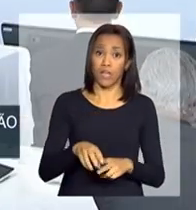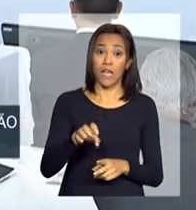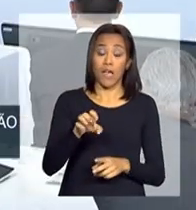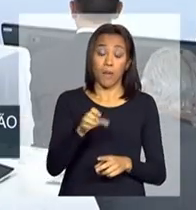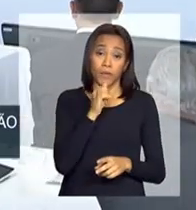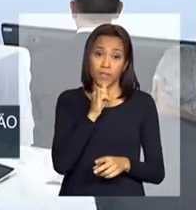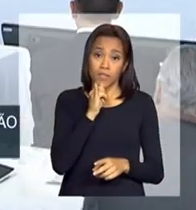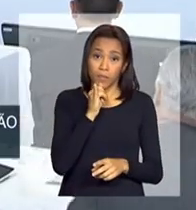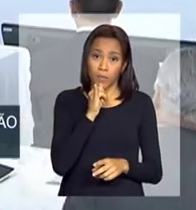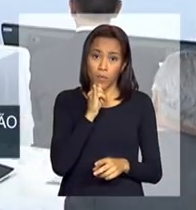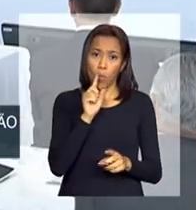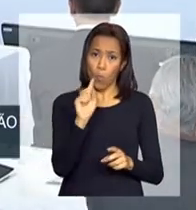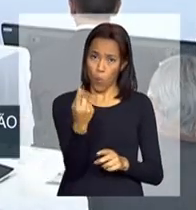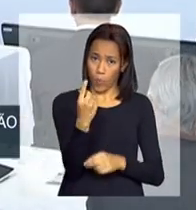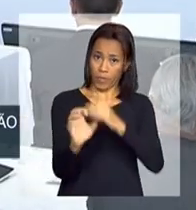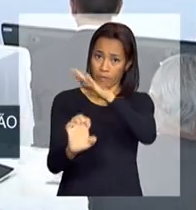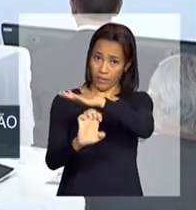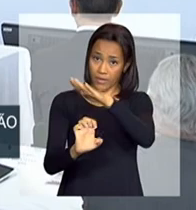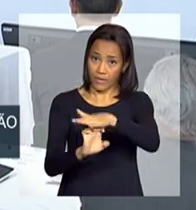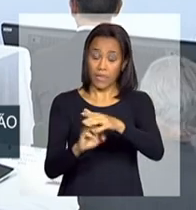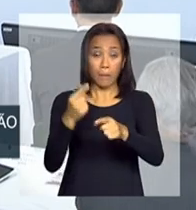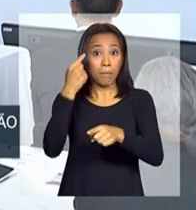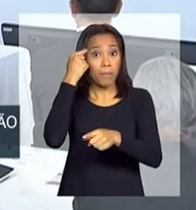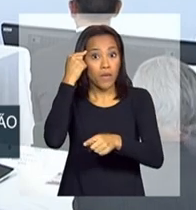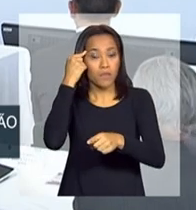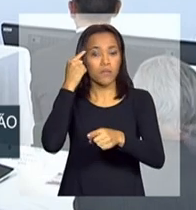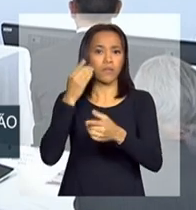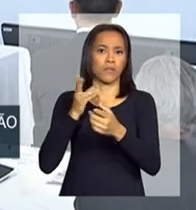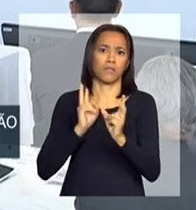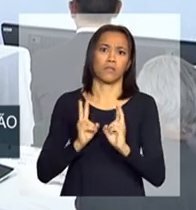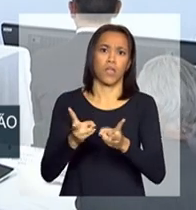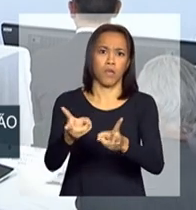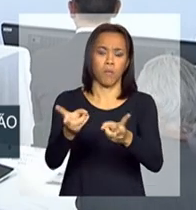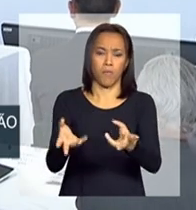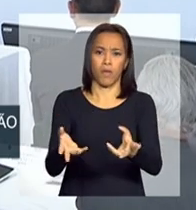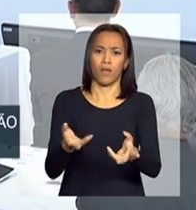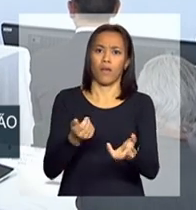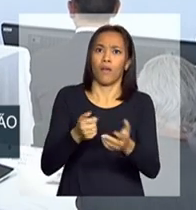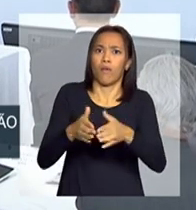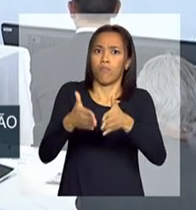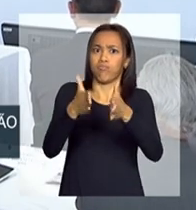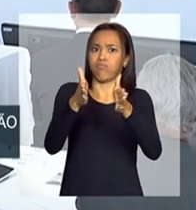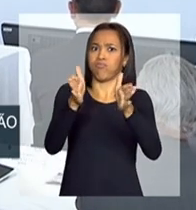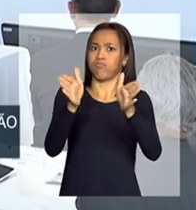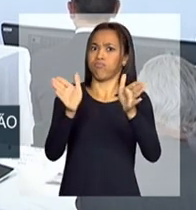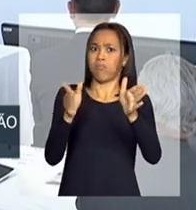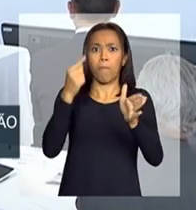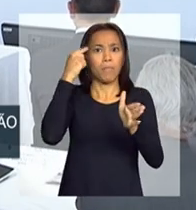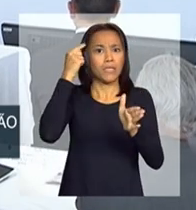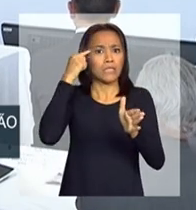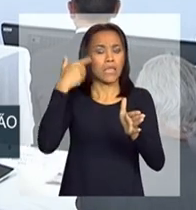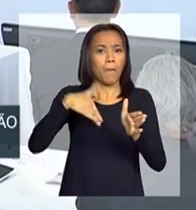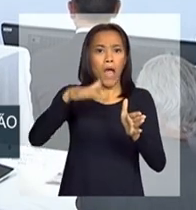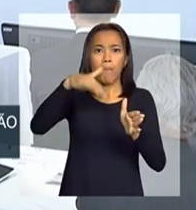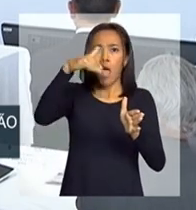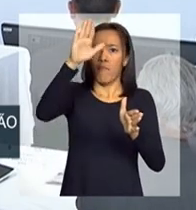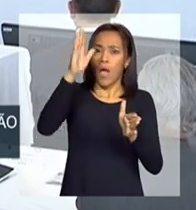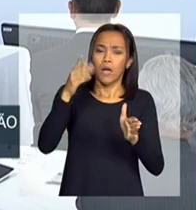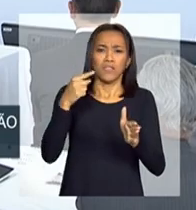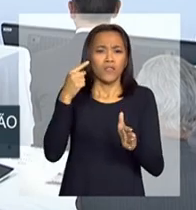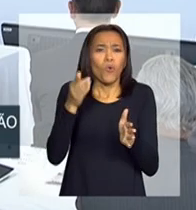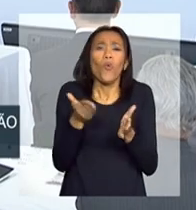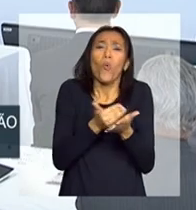uma empresa pensa grande, como disse um amigo meu, tem de pensar grande, começar